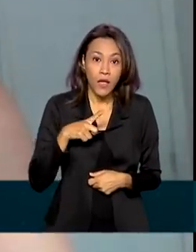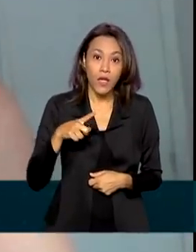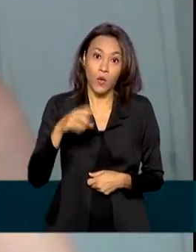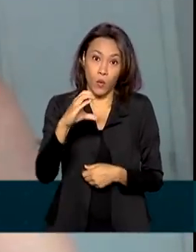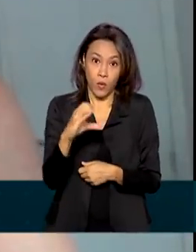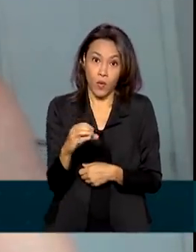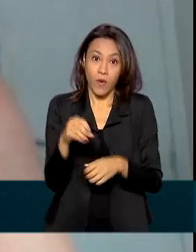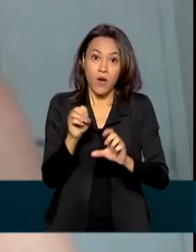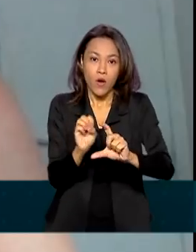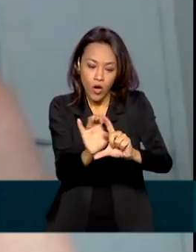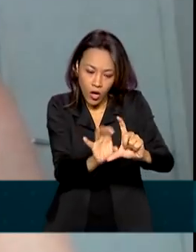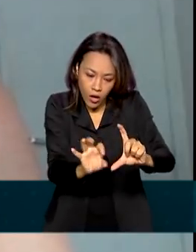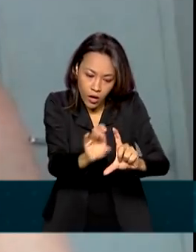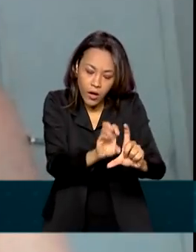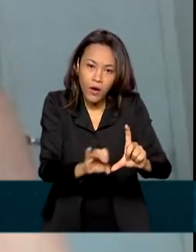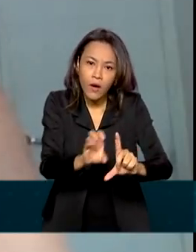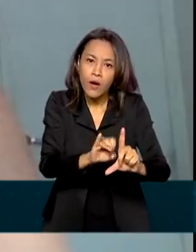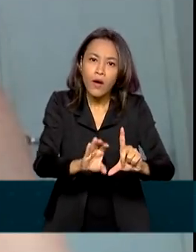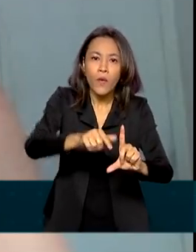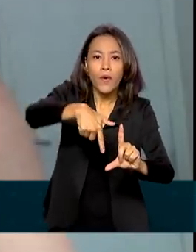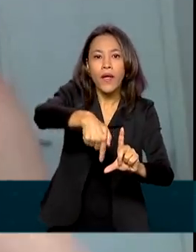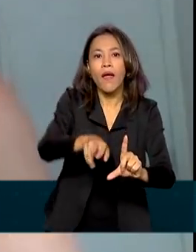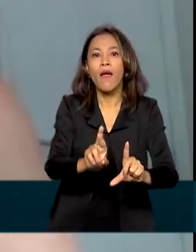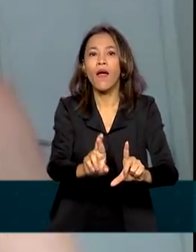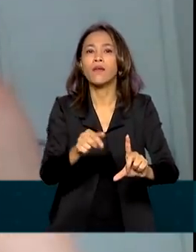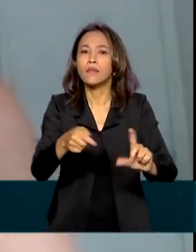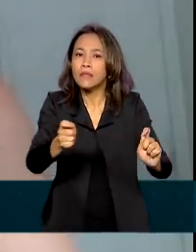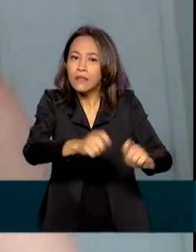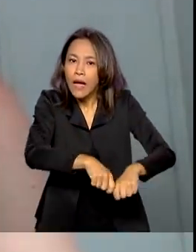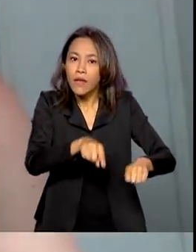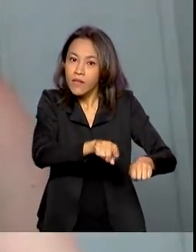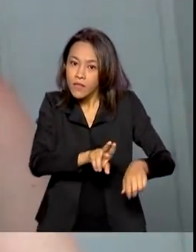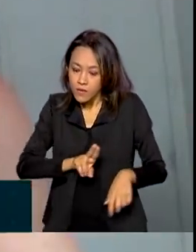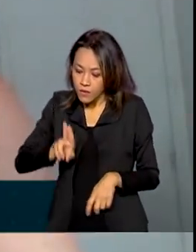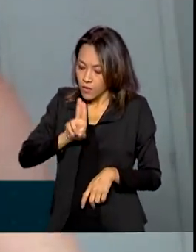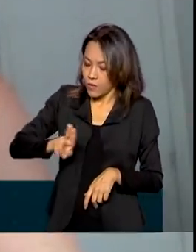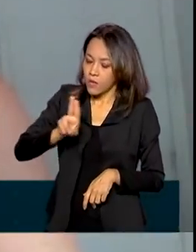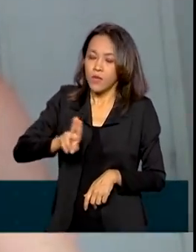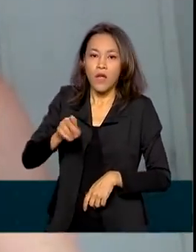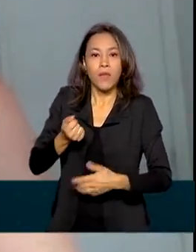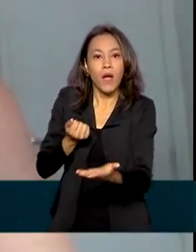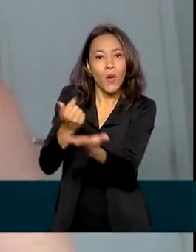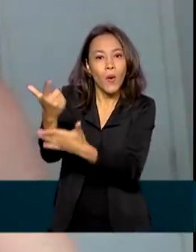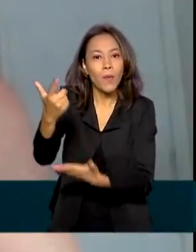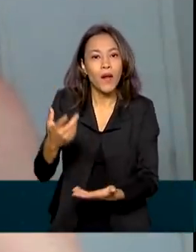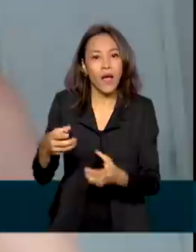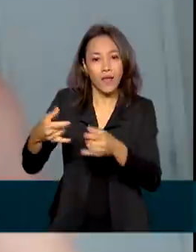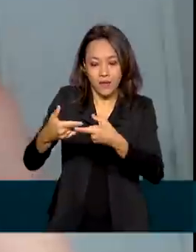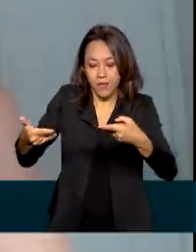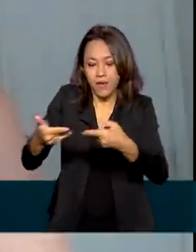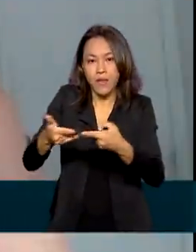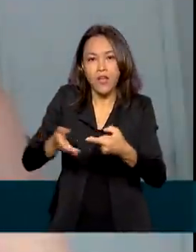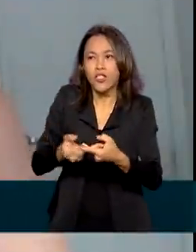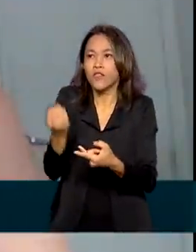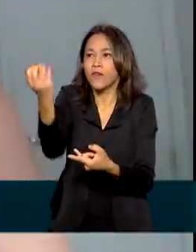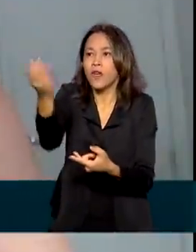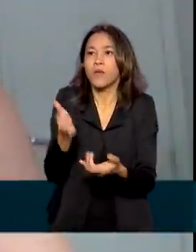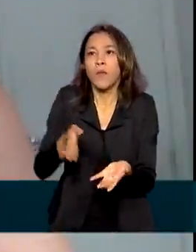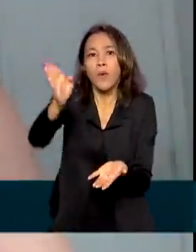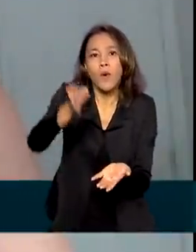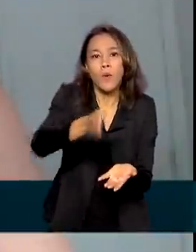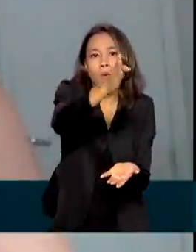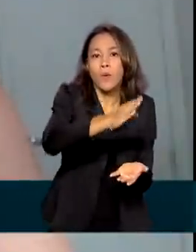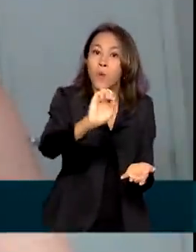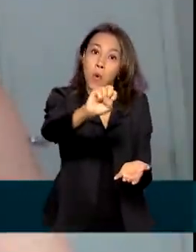que vai poder ser utilizado para adquirir as passagens interestaduais ou o